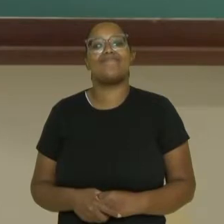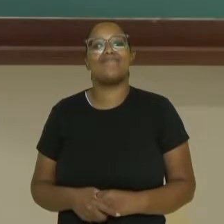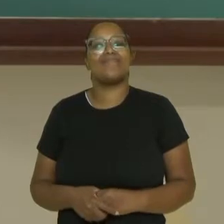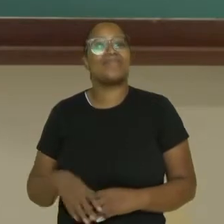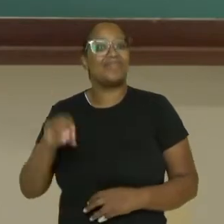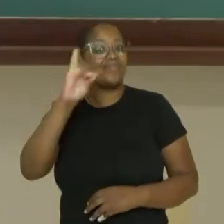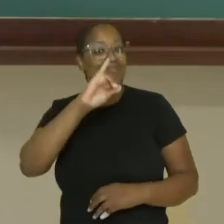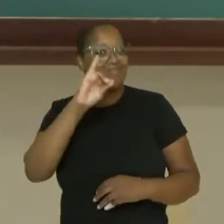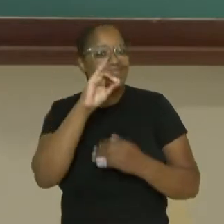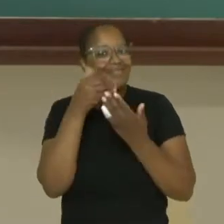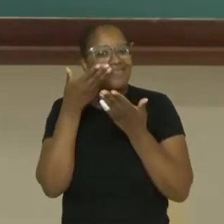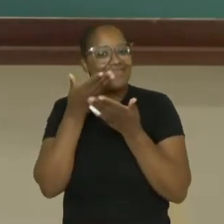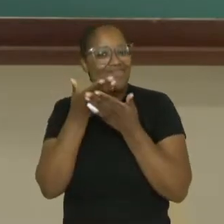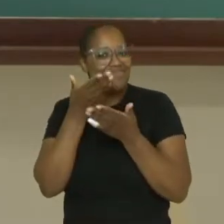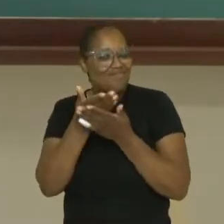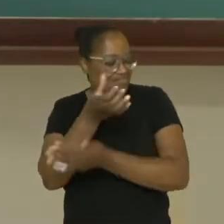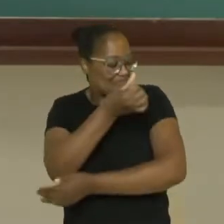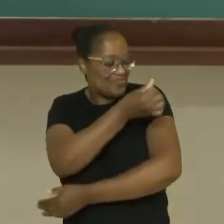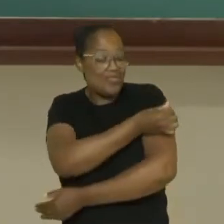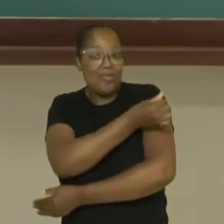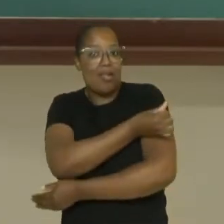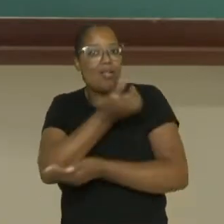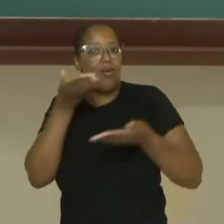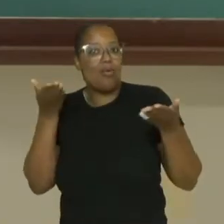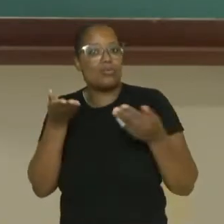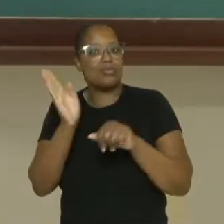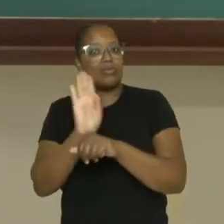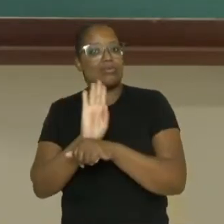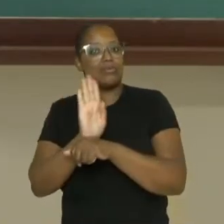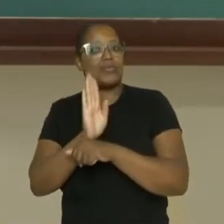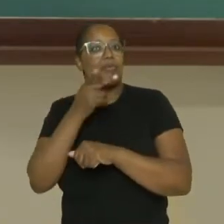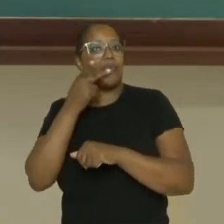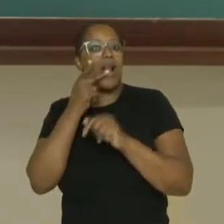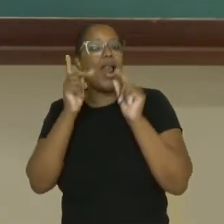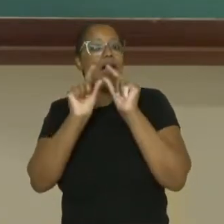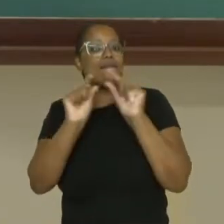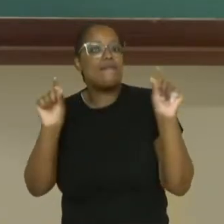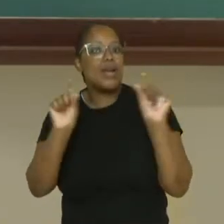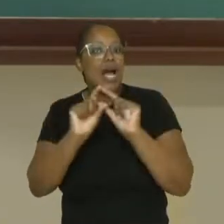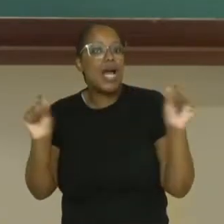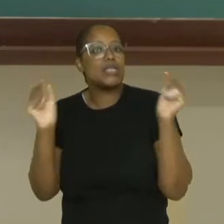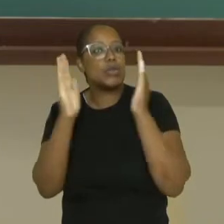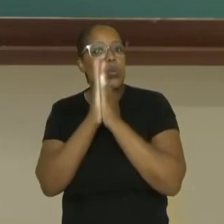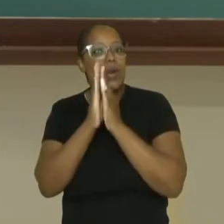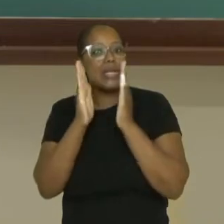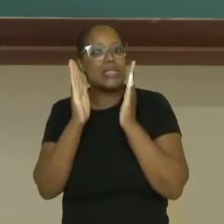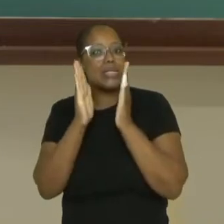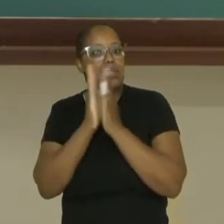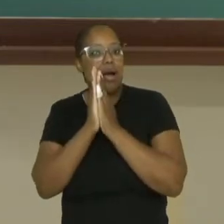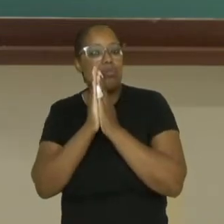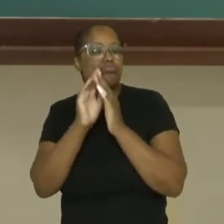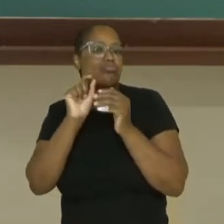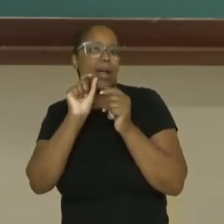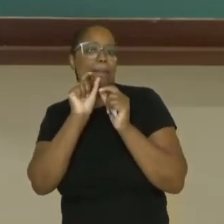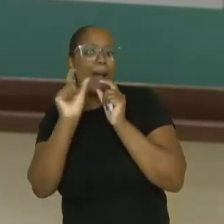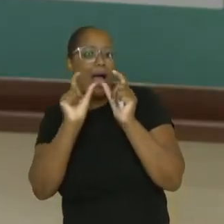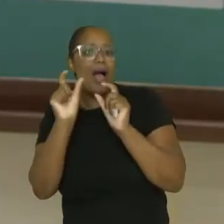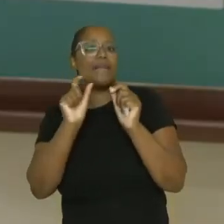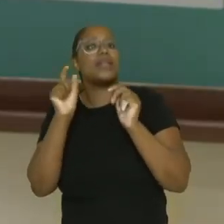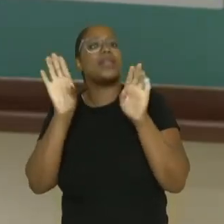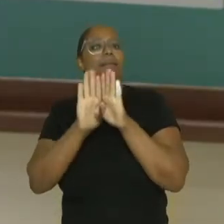Olá, estudantes do sexto ano. Neste vídeo vamos falar sobre frase, oração e período, certo? Acompanhem comigo.